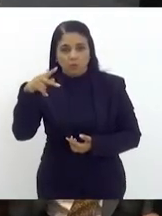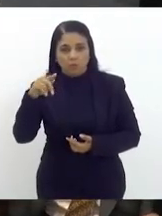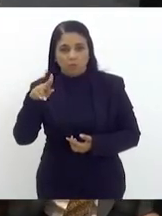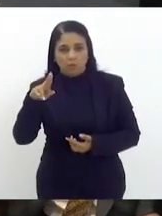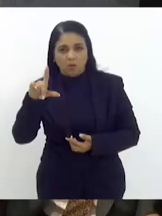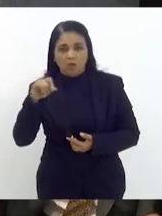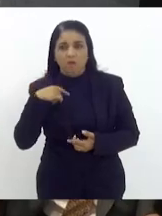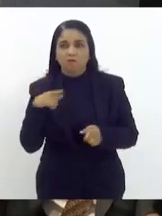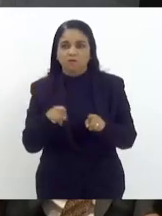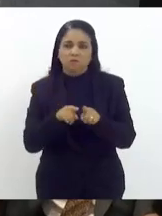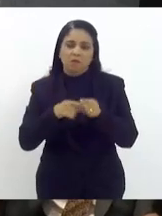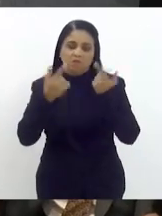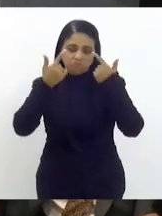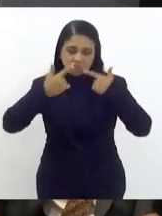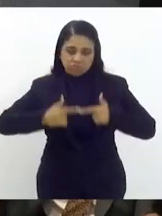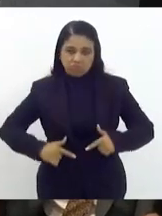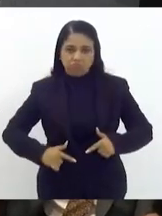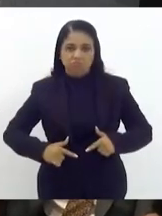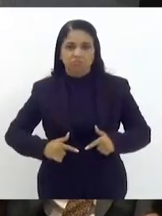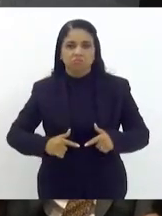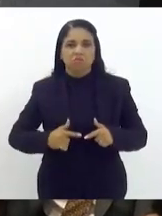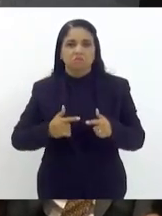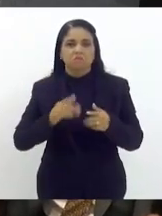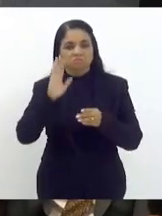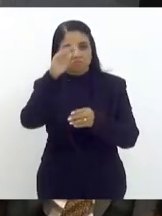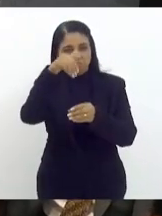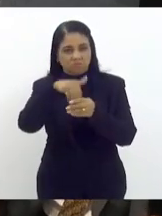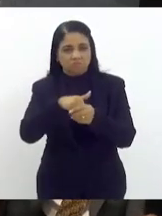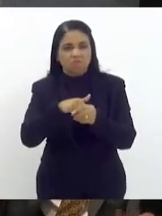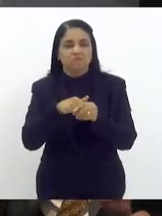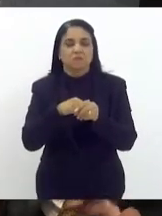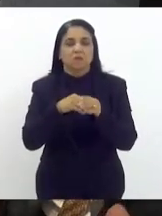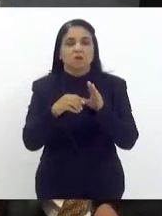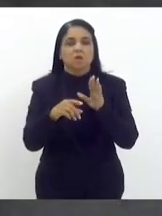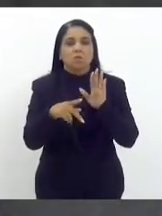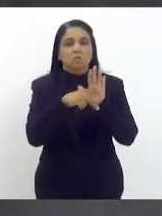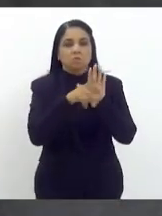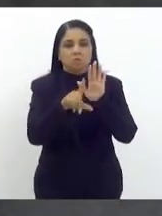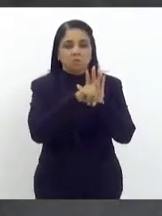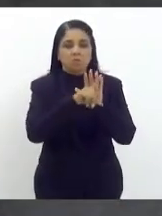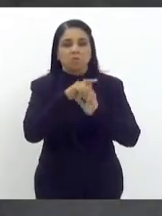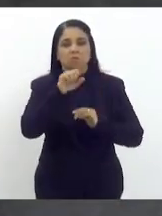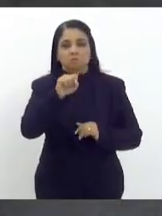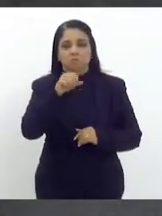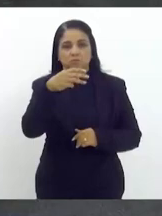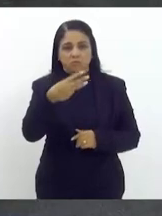a nossa abstenção também do projeto de resolução número 83 de 2023